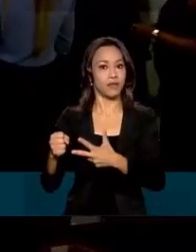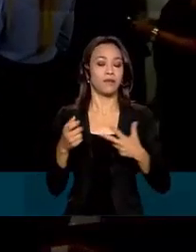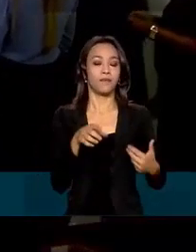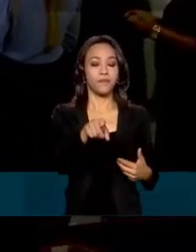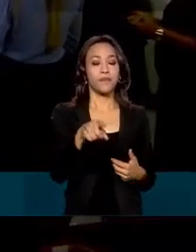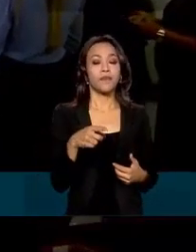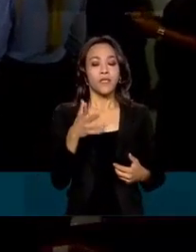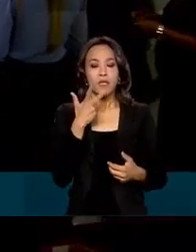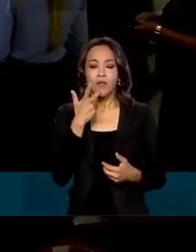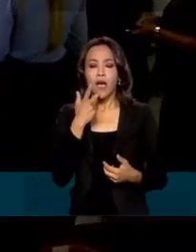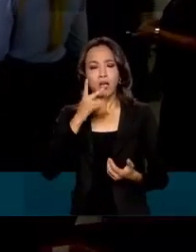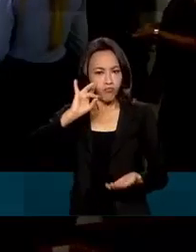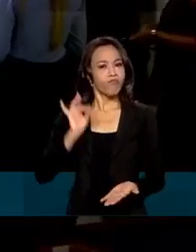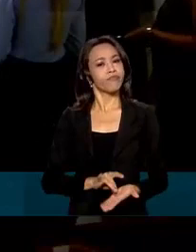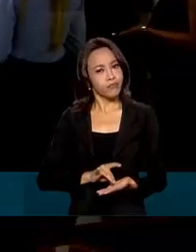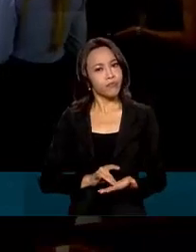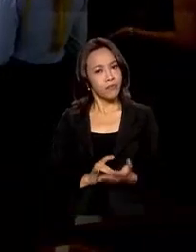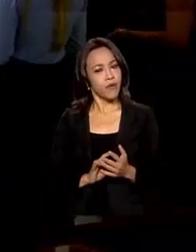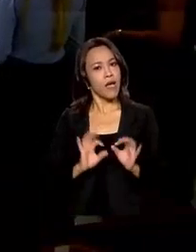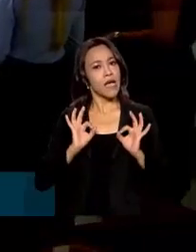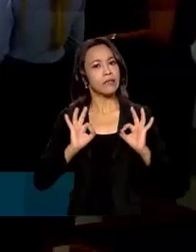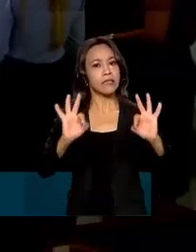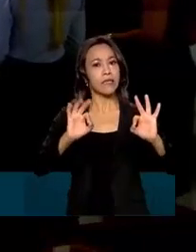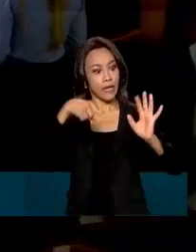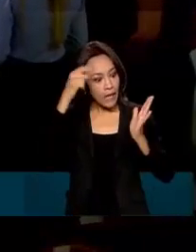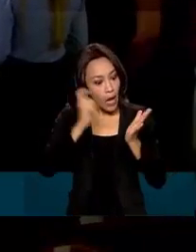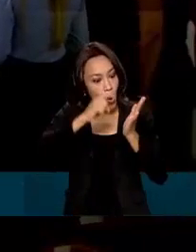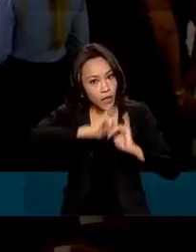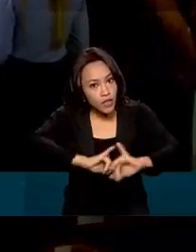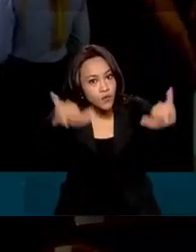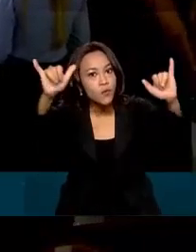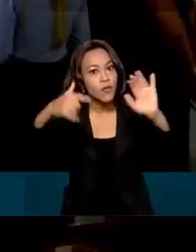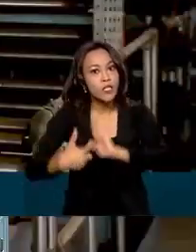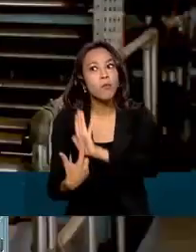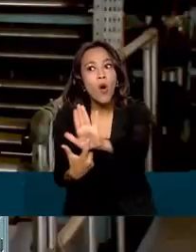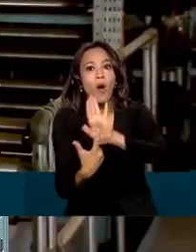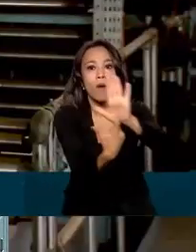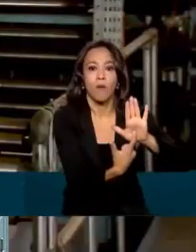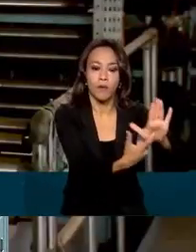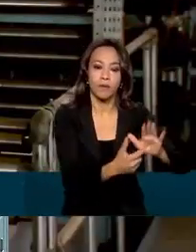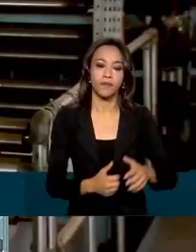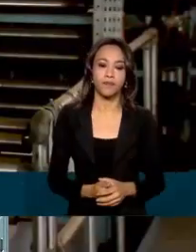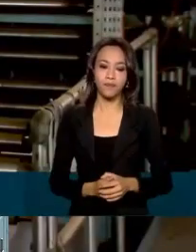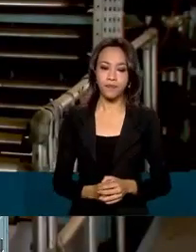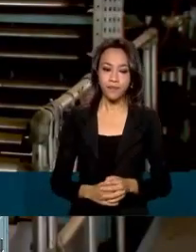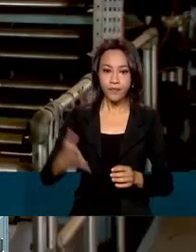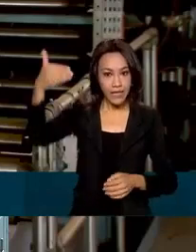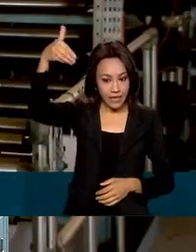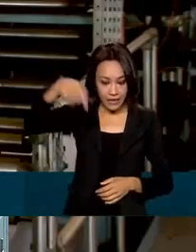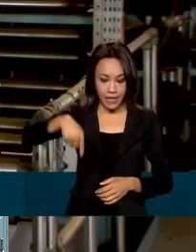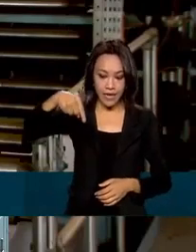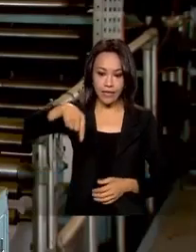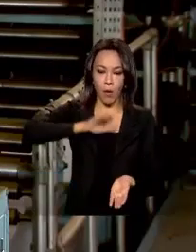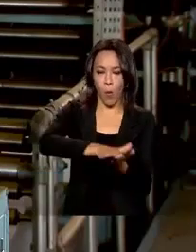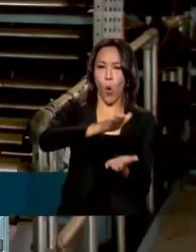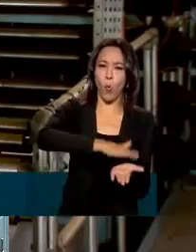efetivo mesmo no momento da sua publicação Ali é que se dá a legalidade àquele ato Era nessa máquina aqui que era impresso